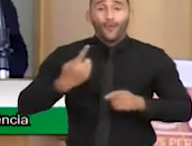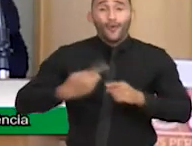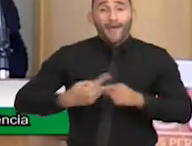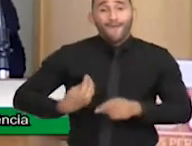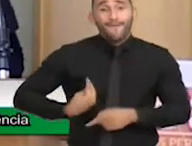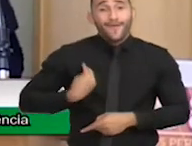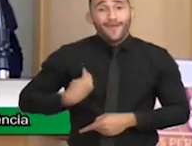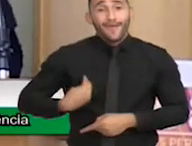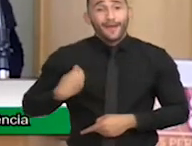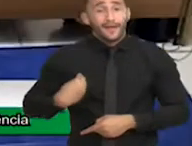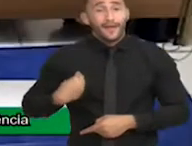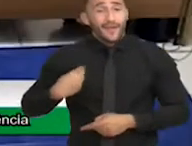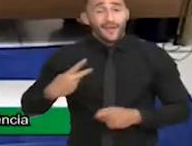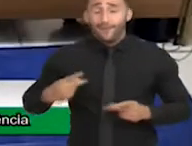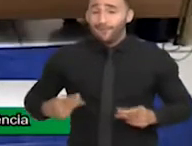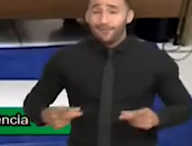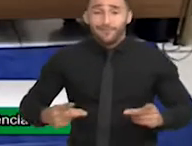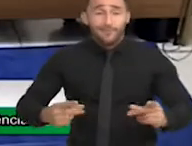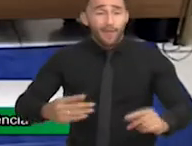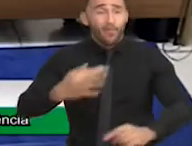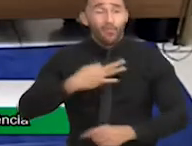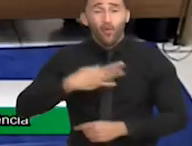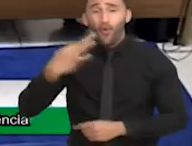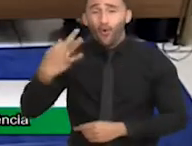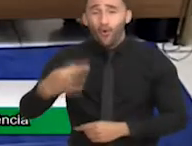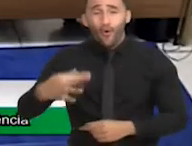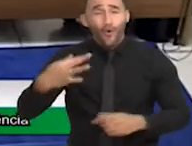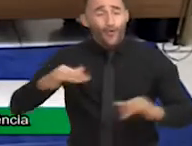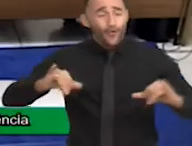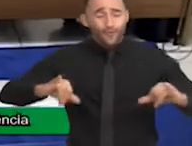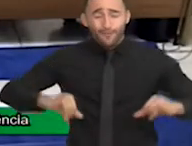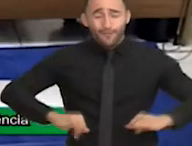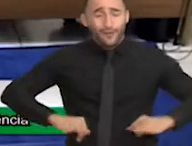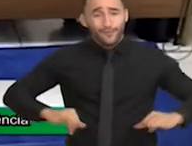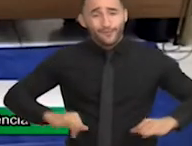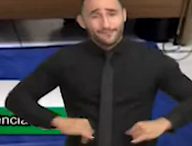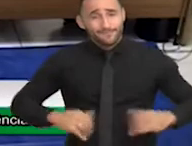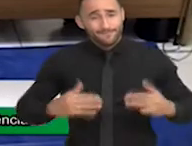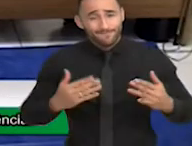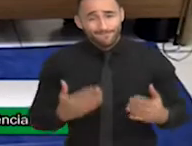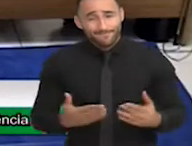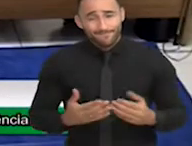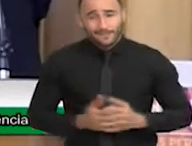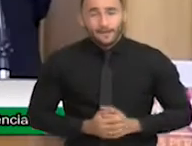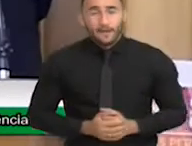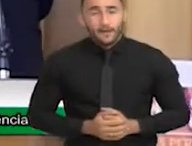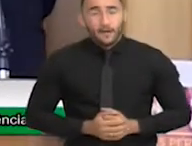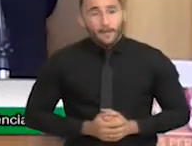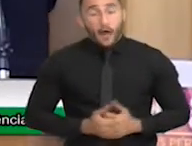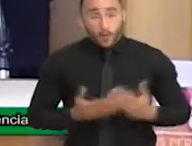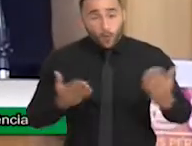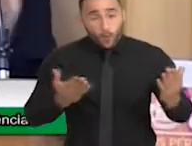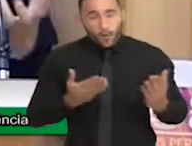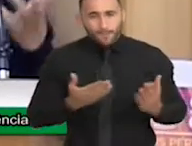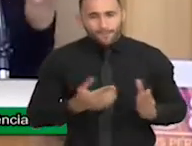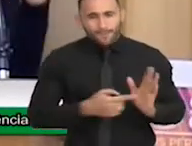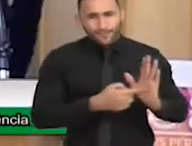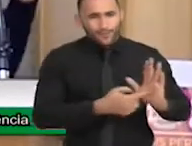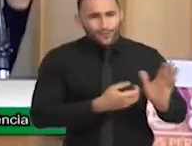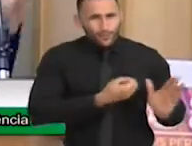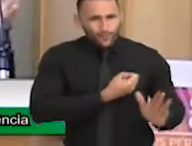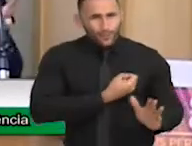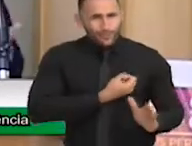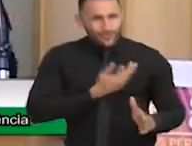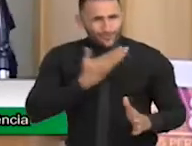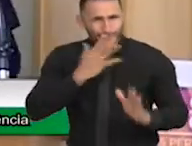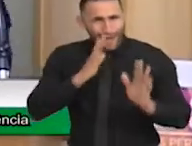é uma vivência de dor e é muito solitária. Então, falando aqui um pouquinho em números, já foi bastante falado aqui